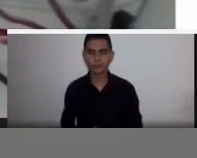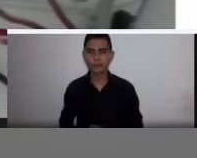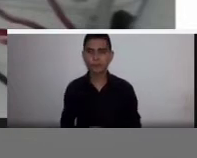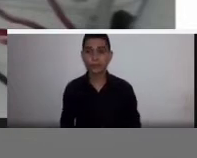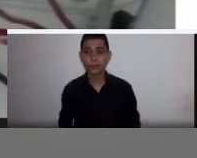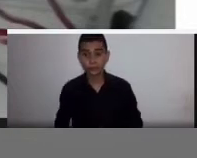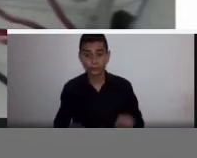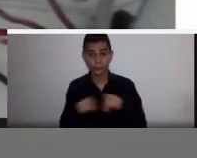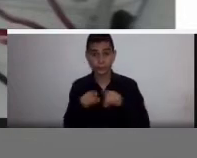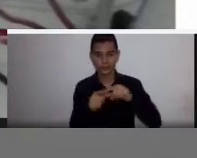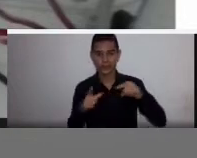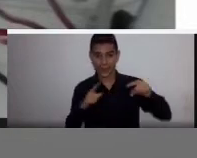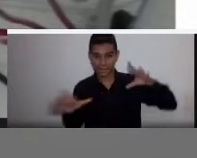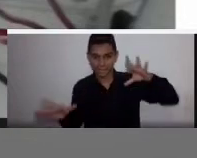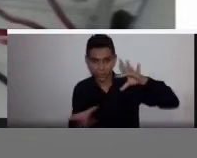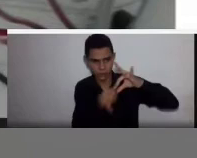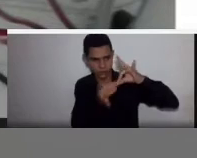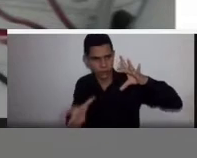conexões, né?